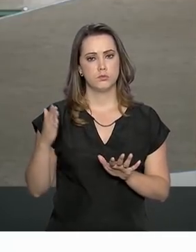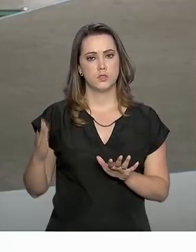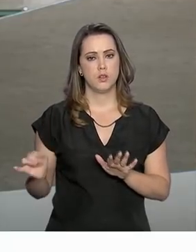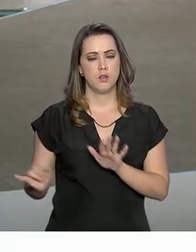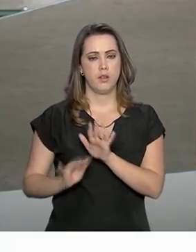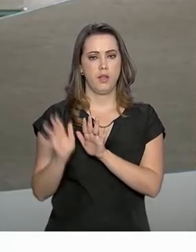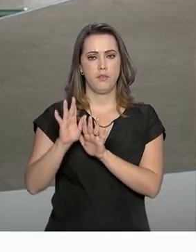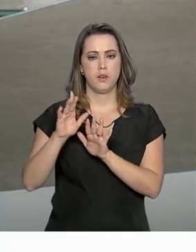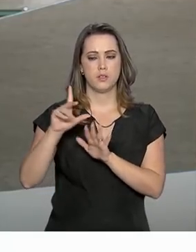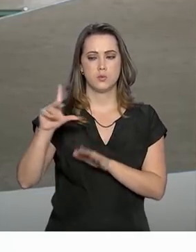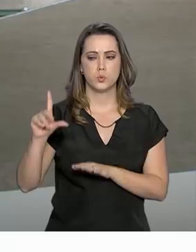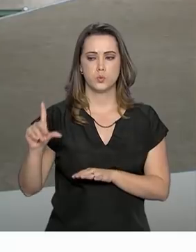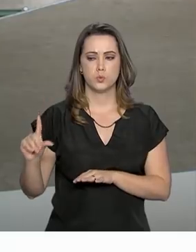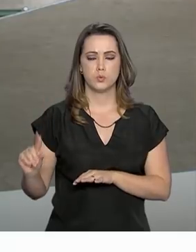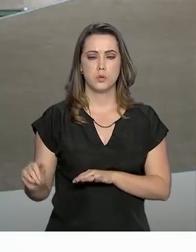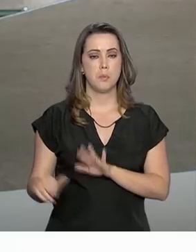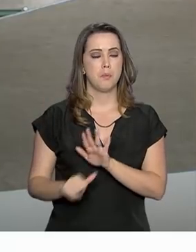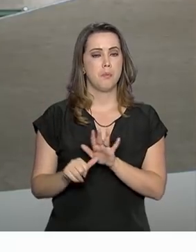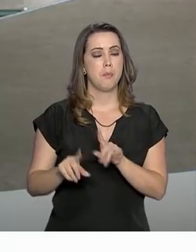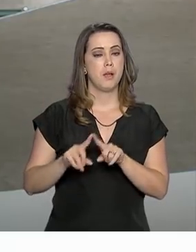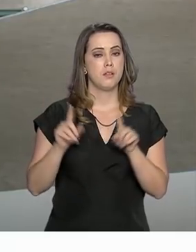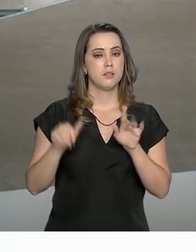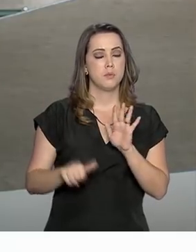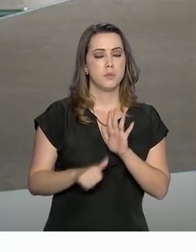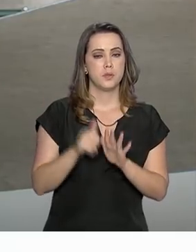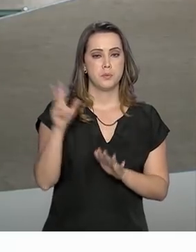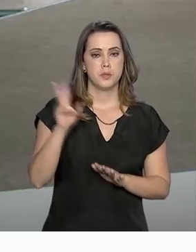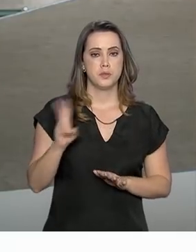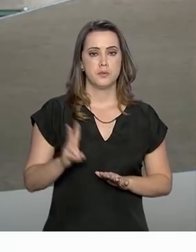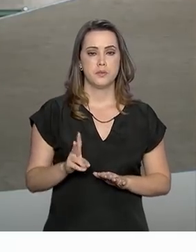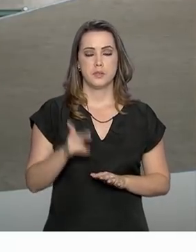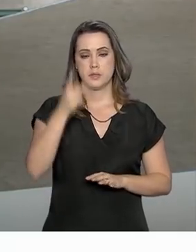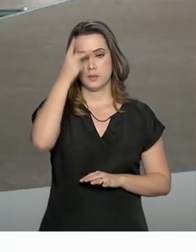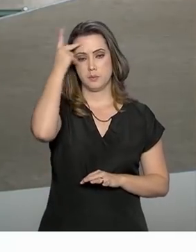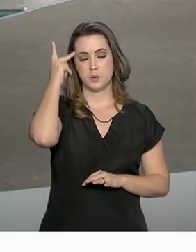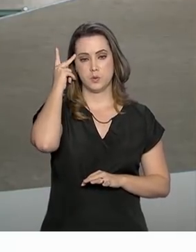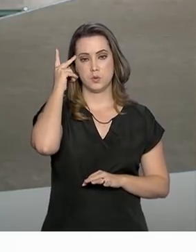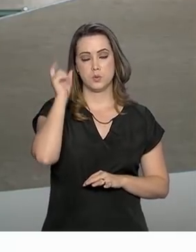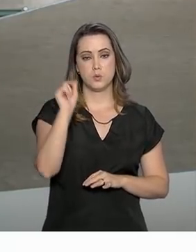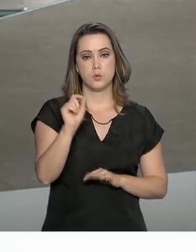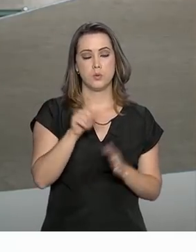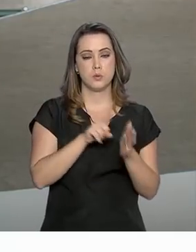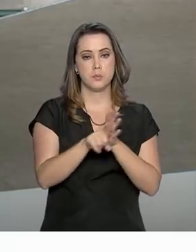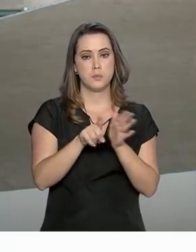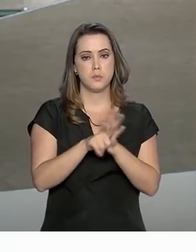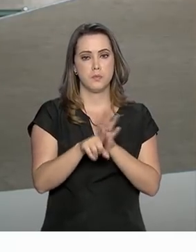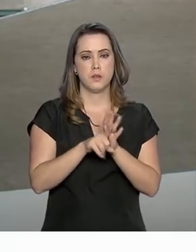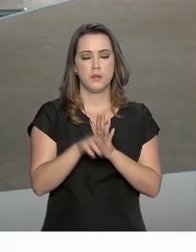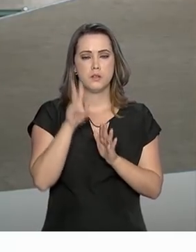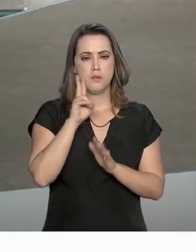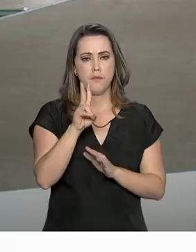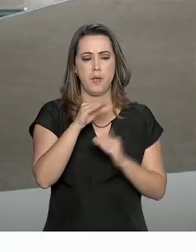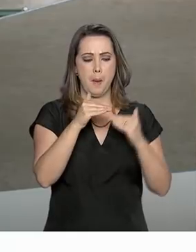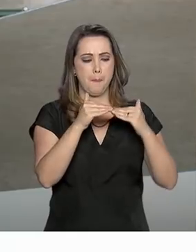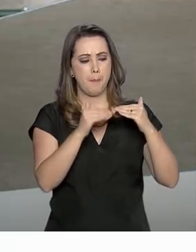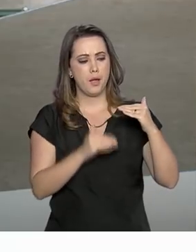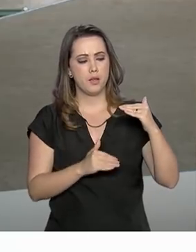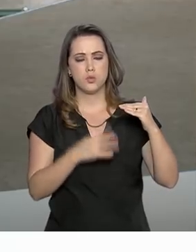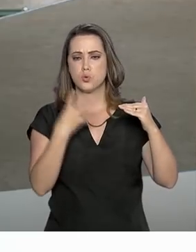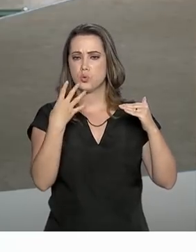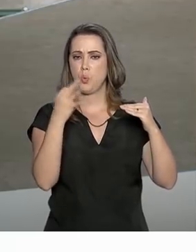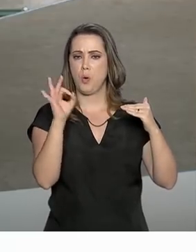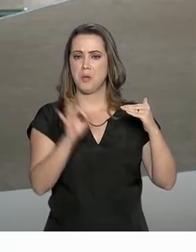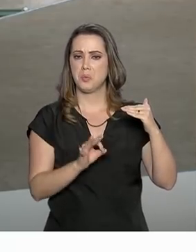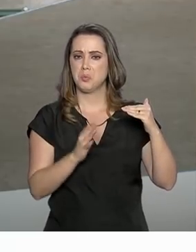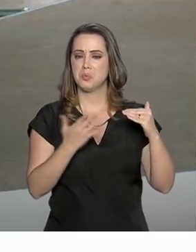inflação caiu, mas é a primeira vez que os economistas ouvidos na pesquisa preveem um índice abaixo da casa dos